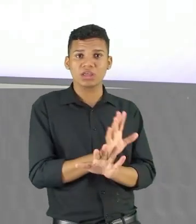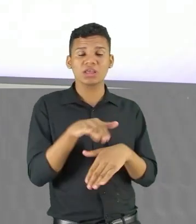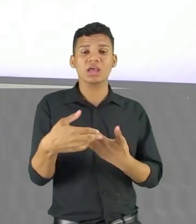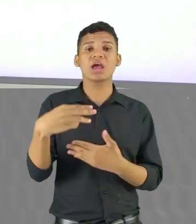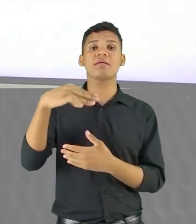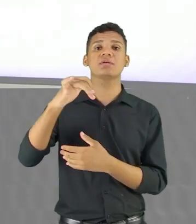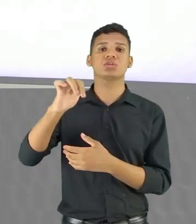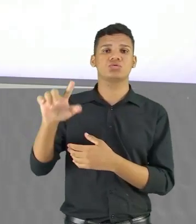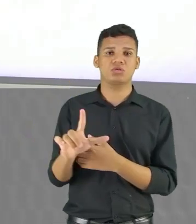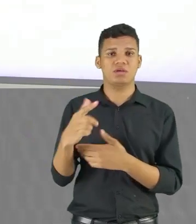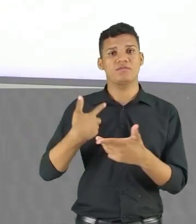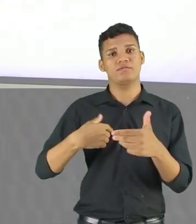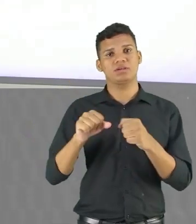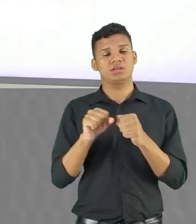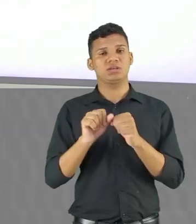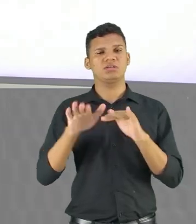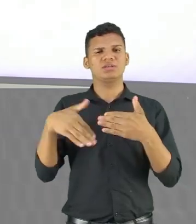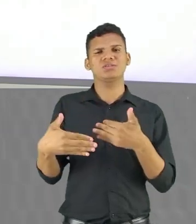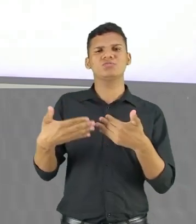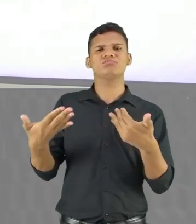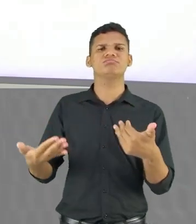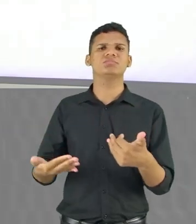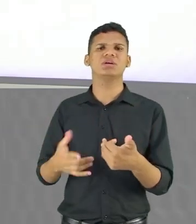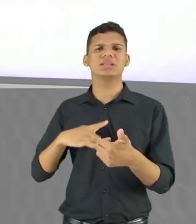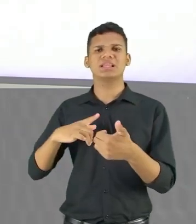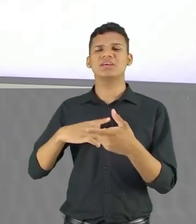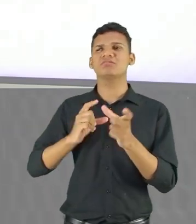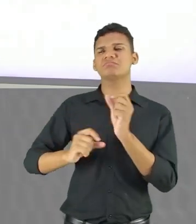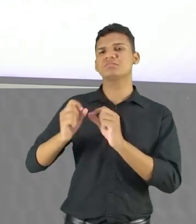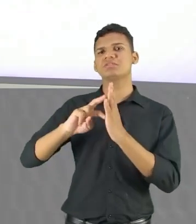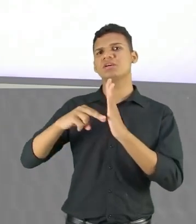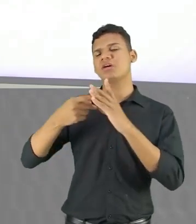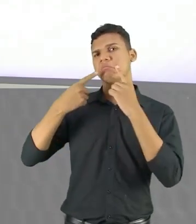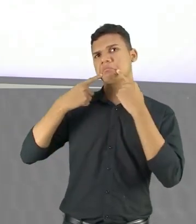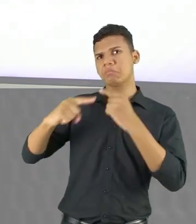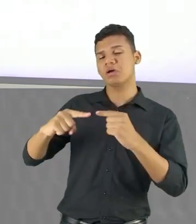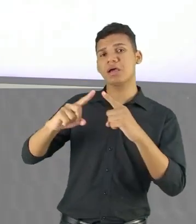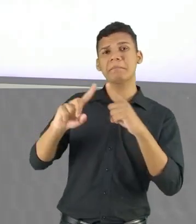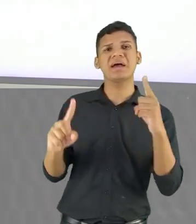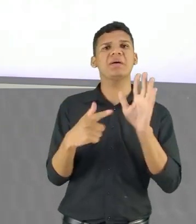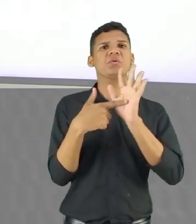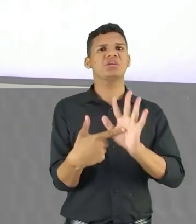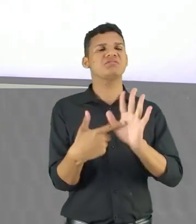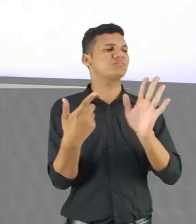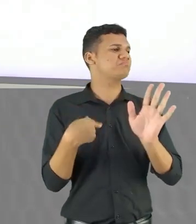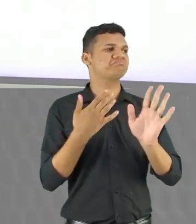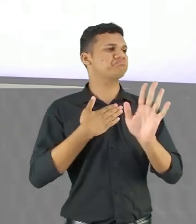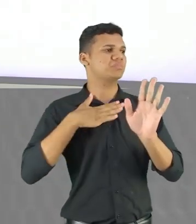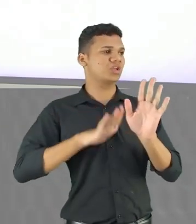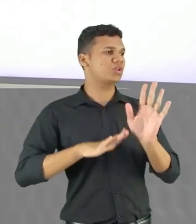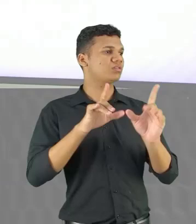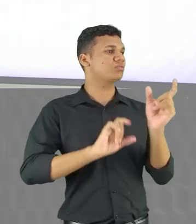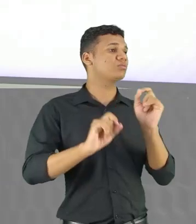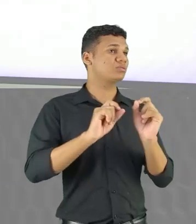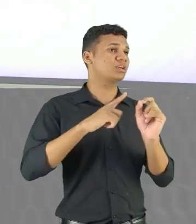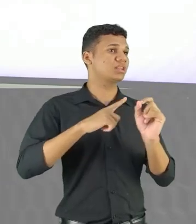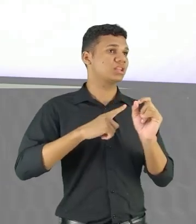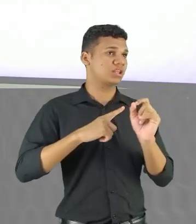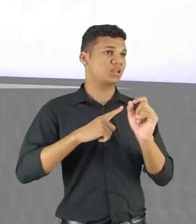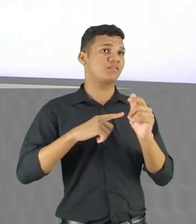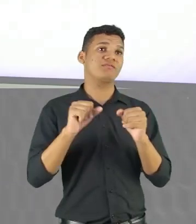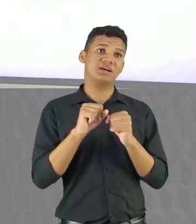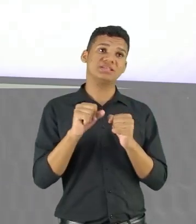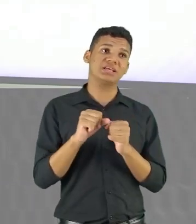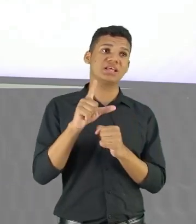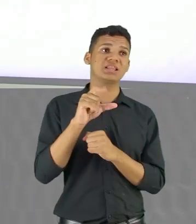Manuel Bandeira fazendo diretamente uma crítica e mostrando que ele está insatisfeito com essa perspectiva, essa forma de fazer